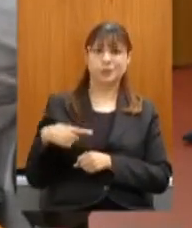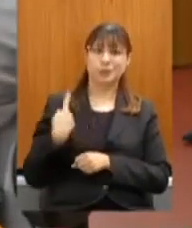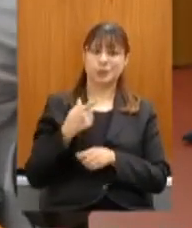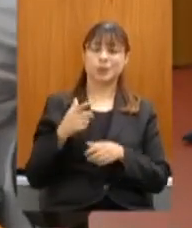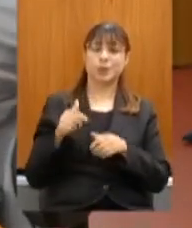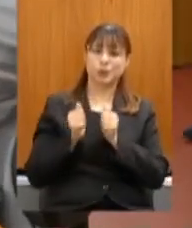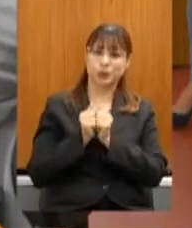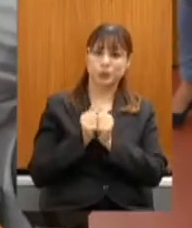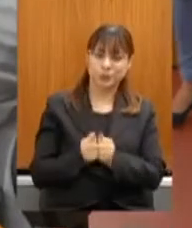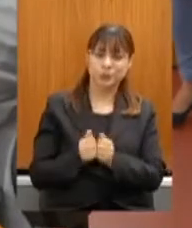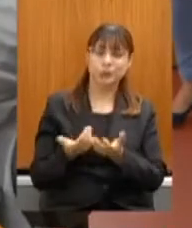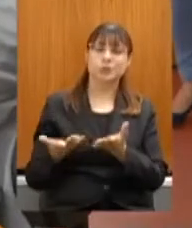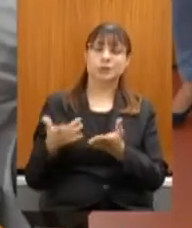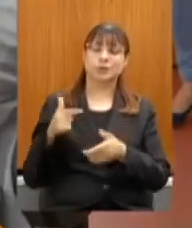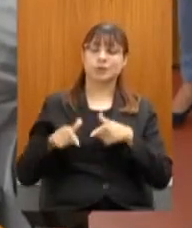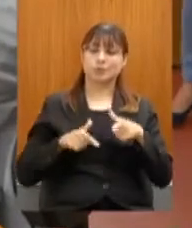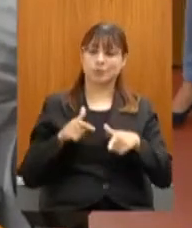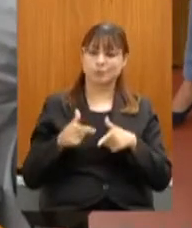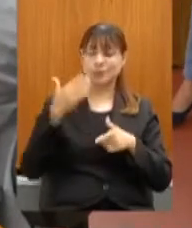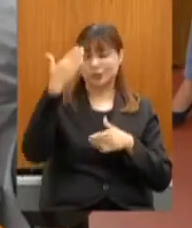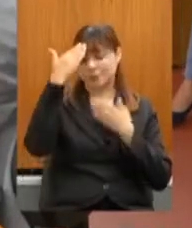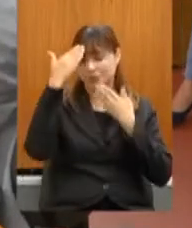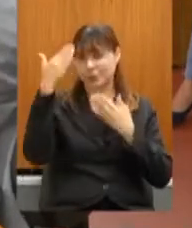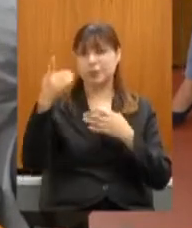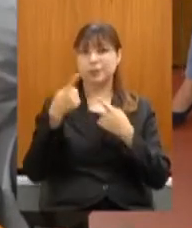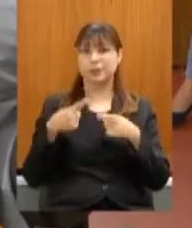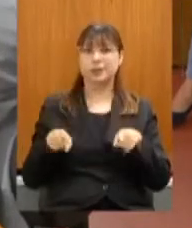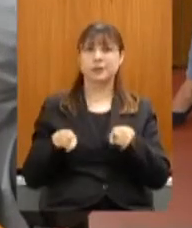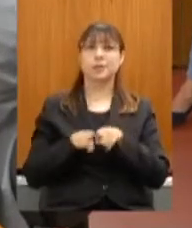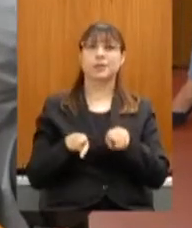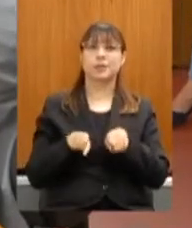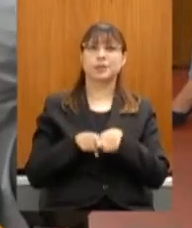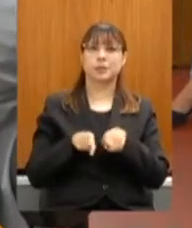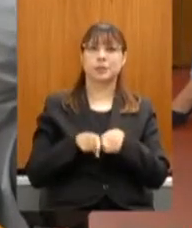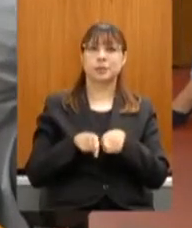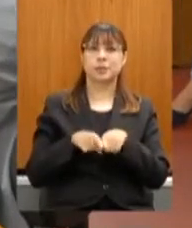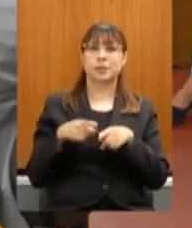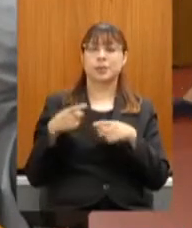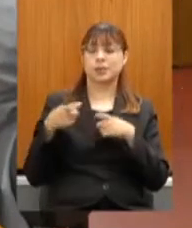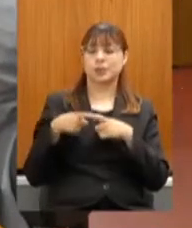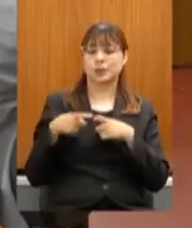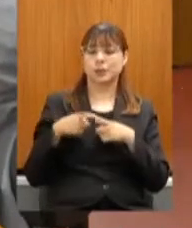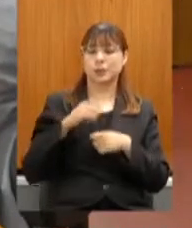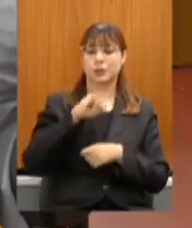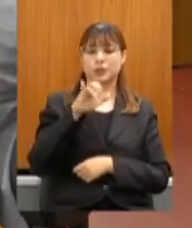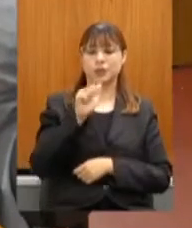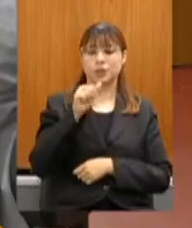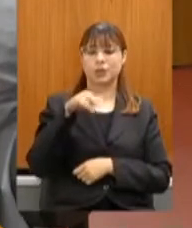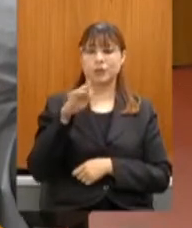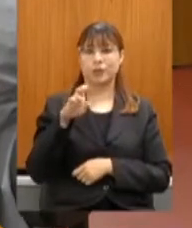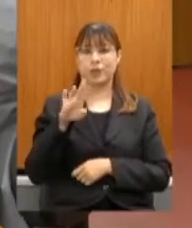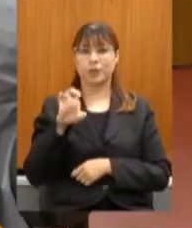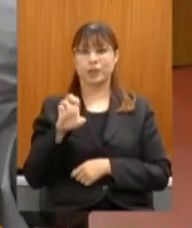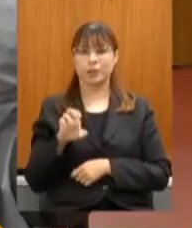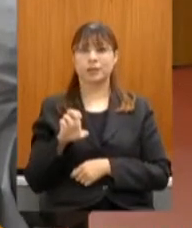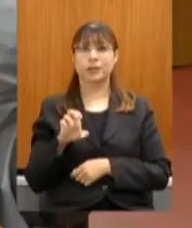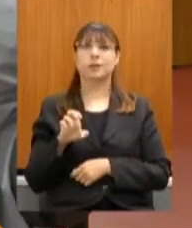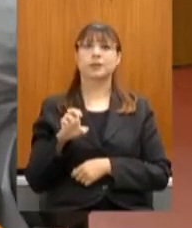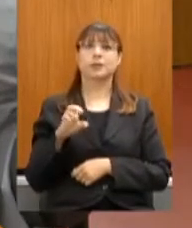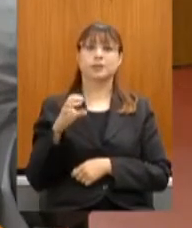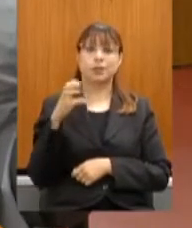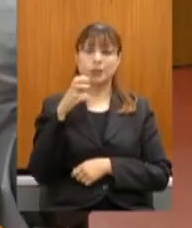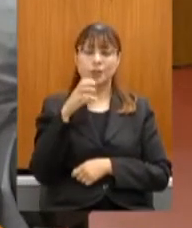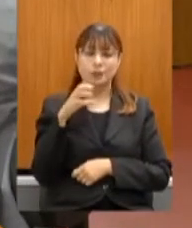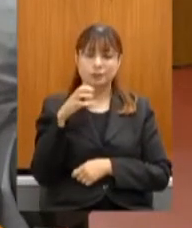no turismo, muito obrigado pela parceria. Deputado Jean Freire, obrigado pela presença. Em breve estaremos juntos no